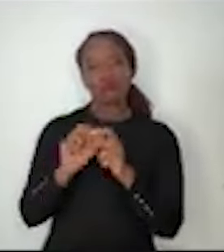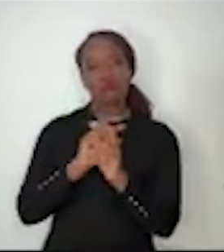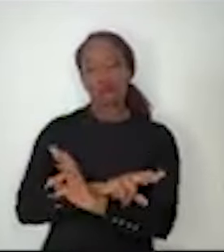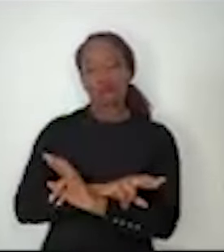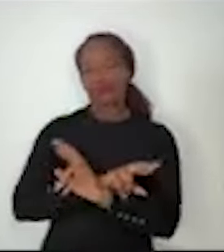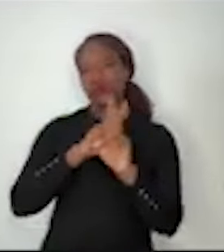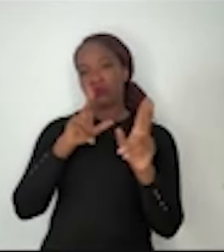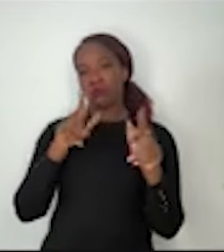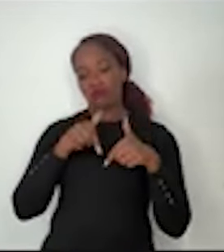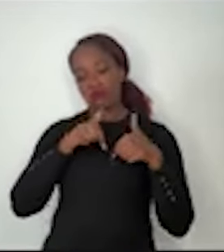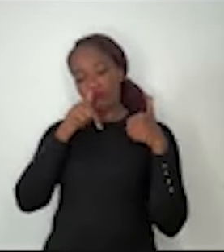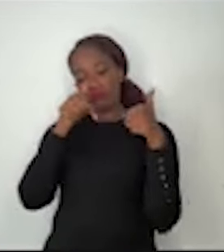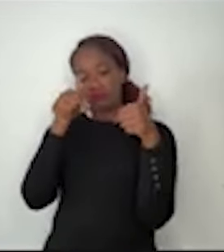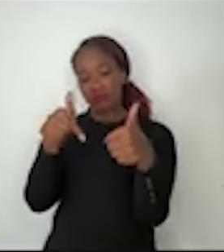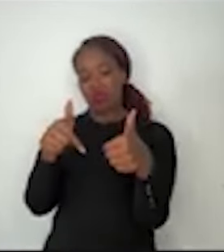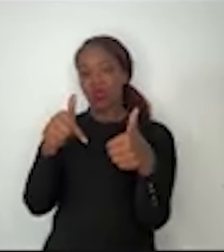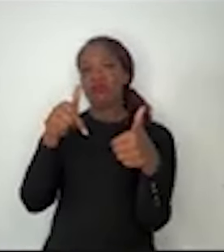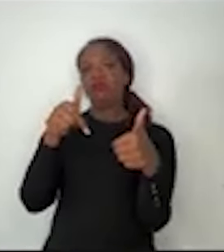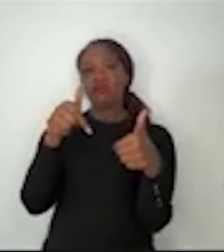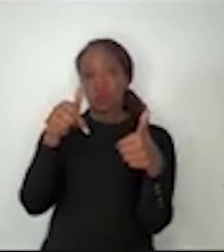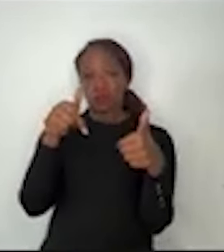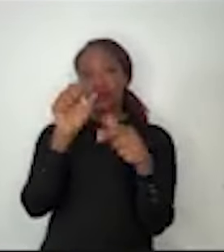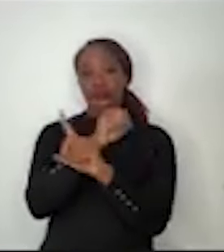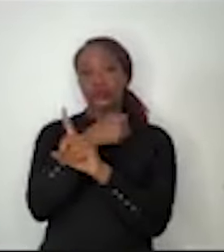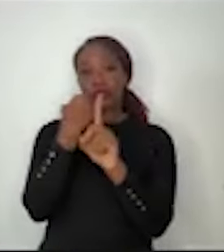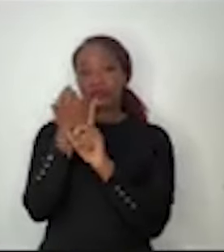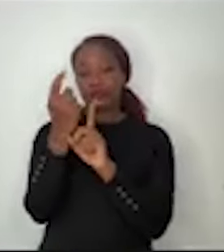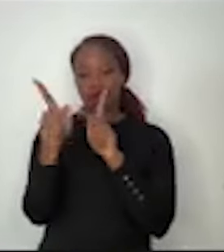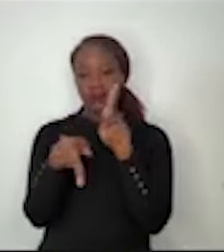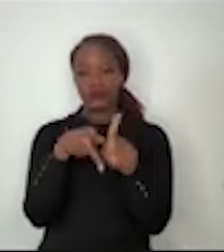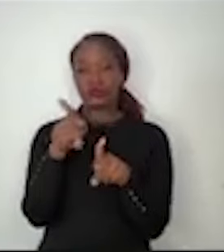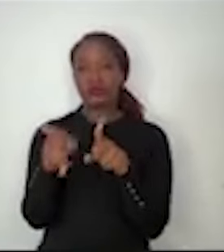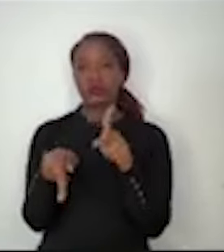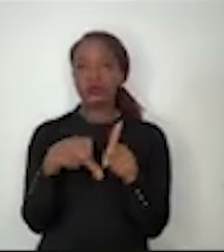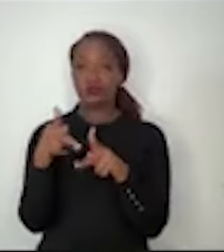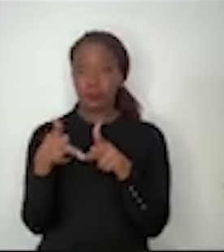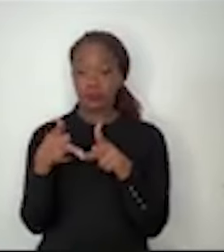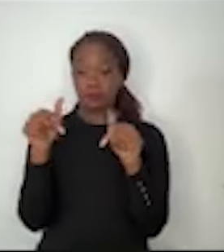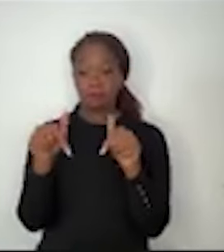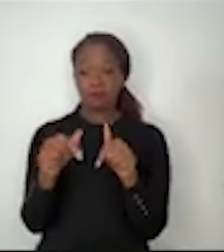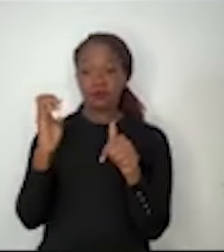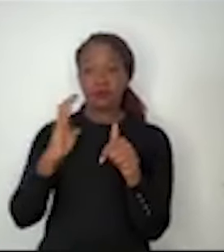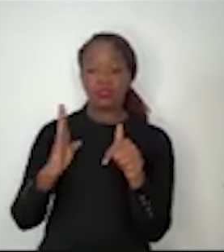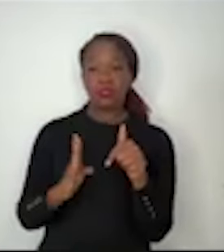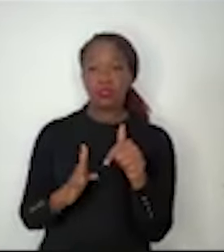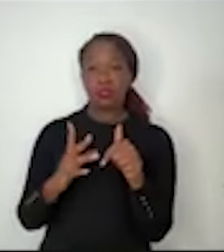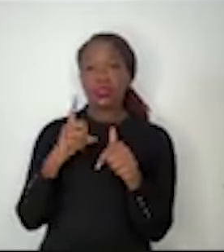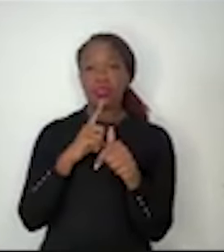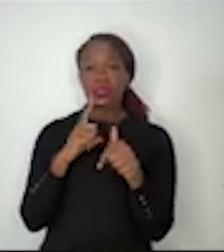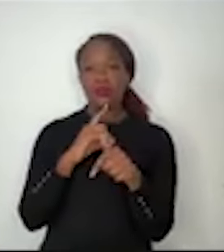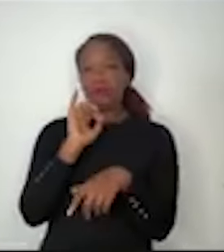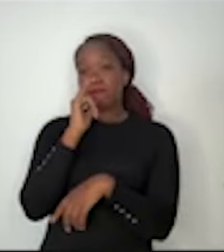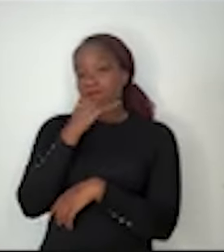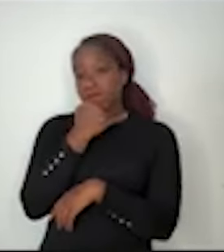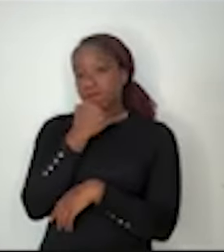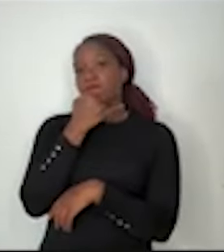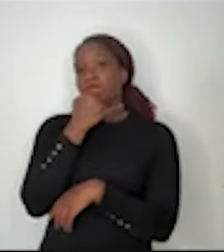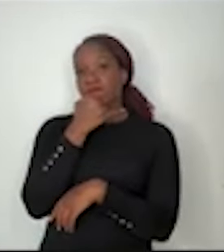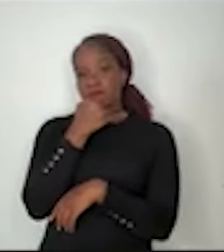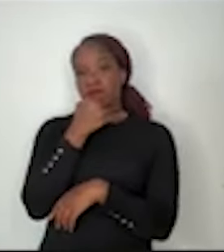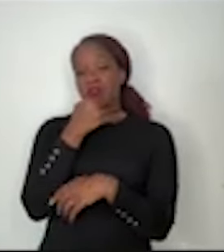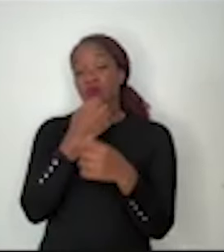avanço civilizatório de um povo. E nós temos no Brasil, trágica e infelizmente, uma imensa quantidade